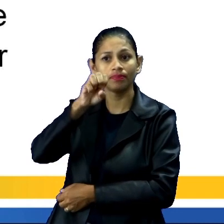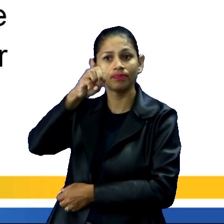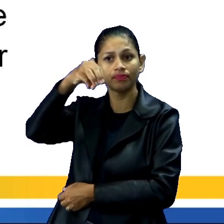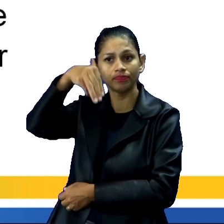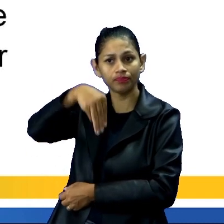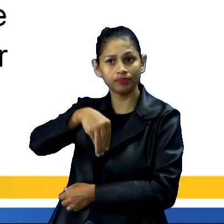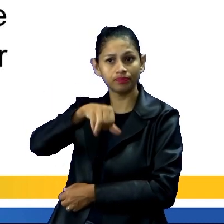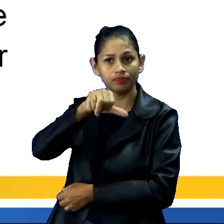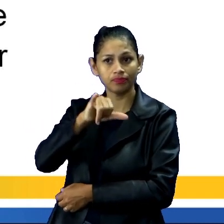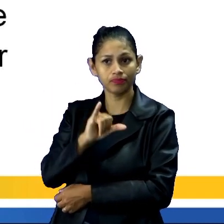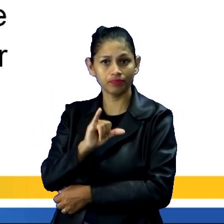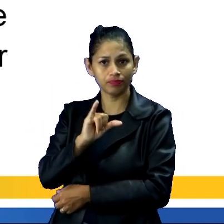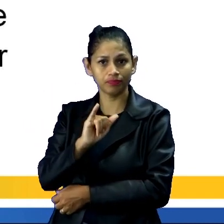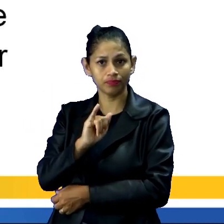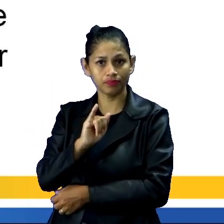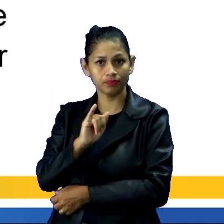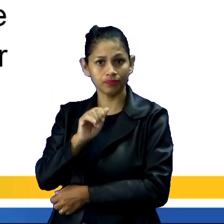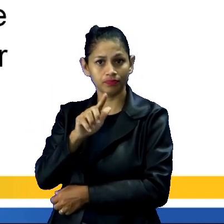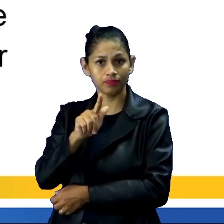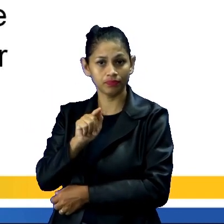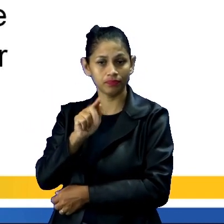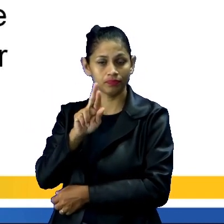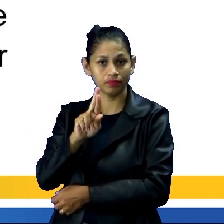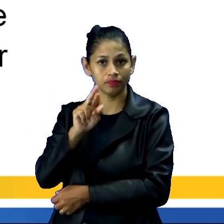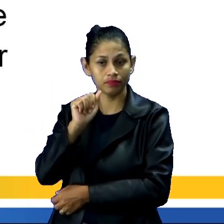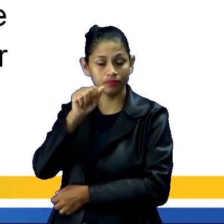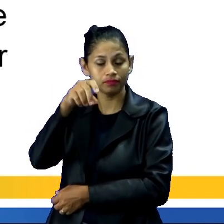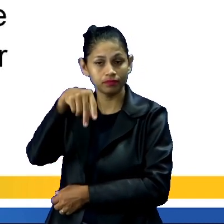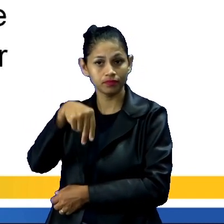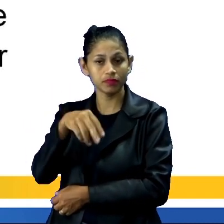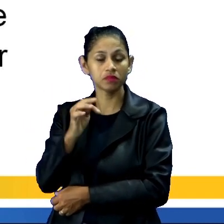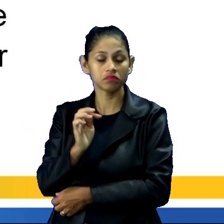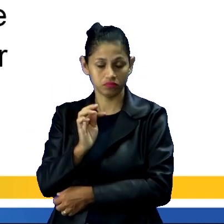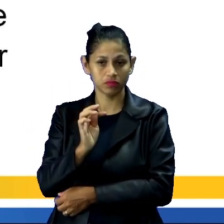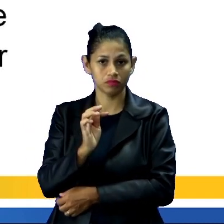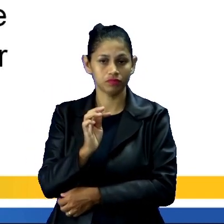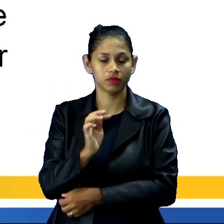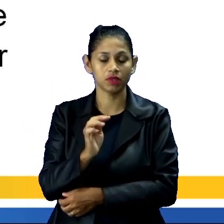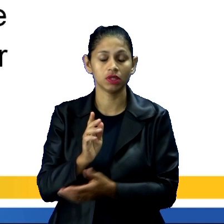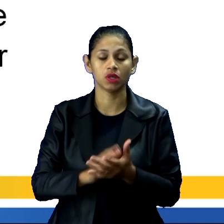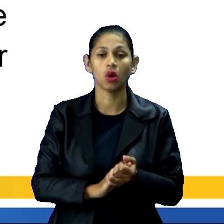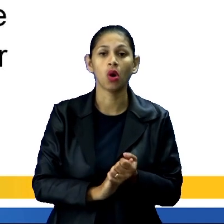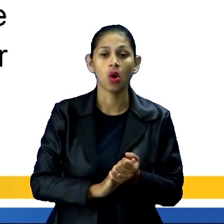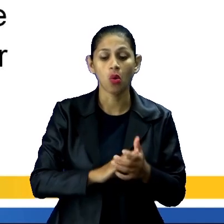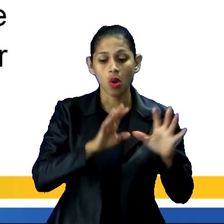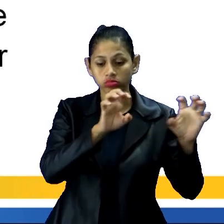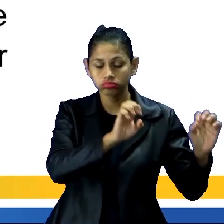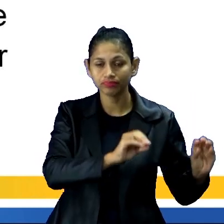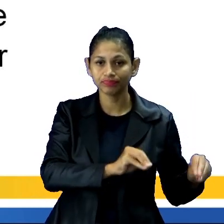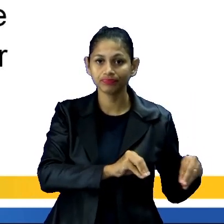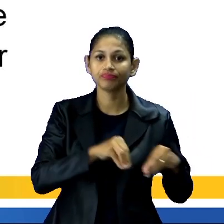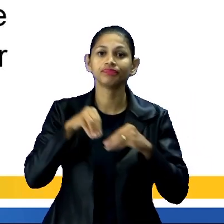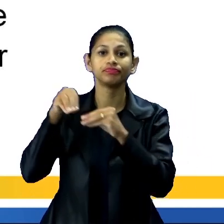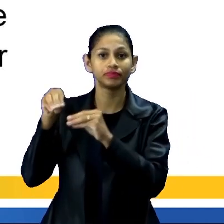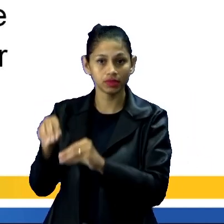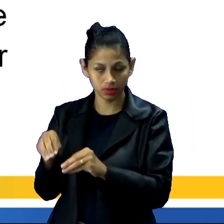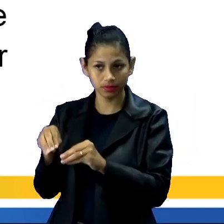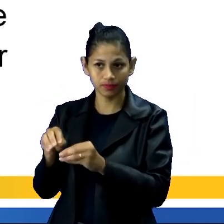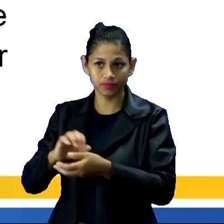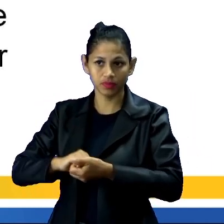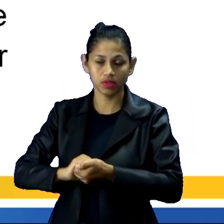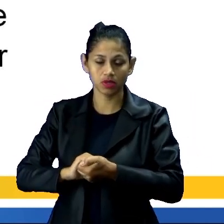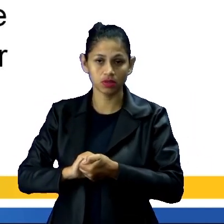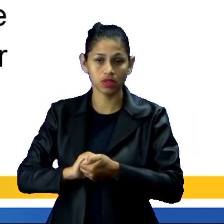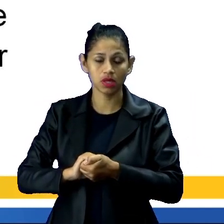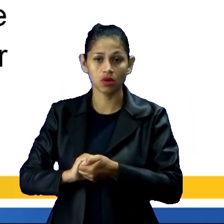elas entram no novo lugar onde vão viver, são chamadas de imigrantes. É interessante aí, detalhe